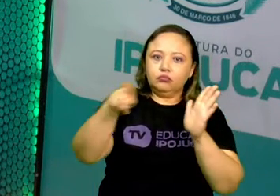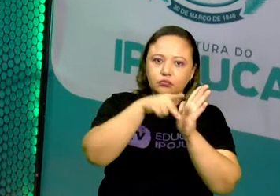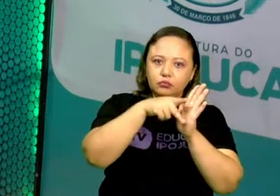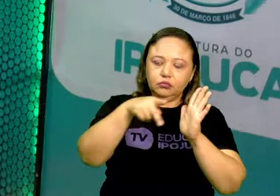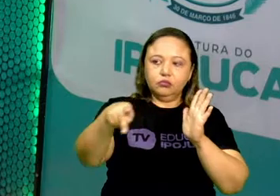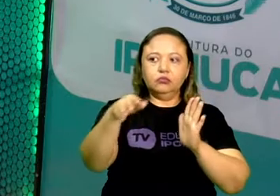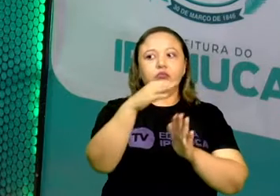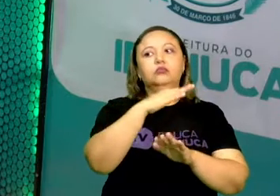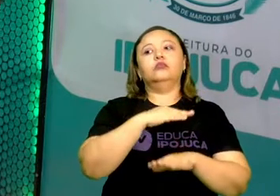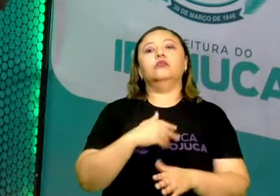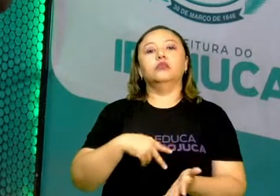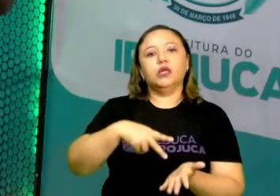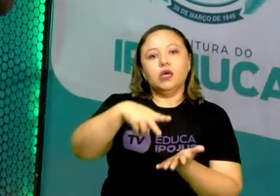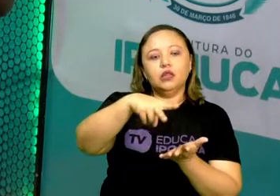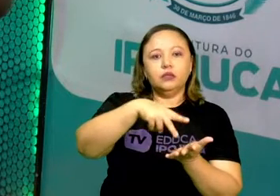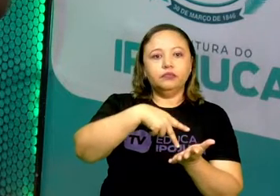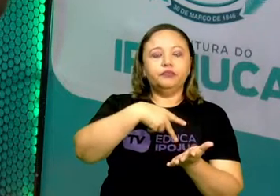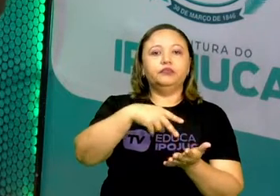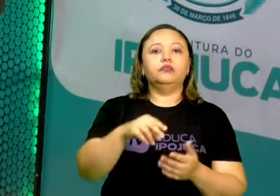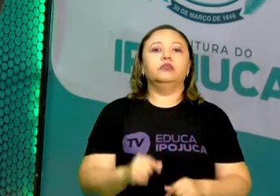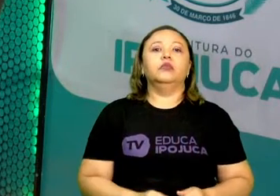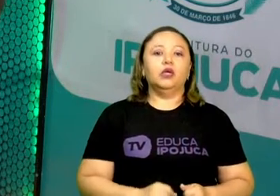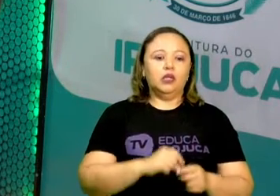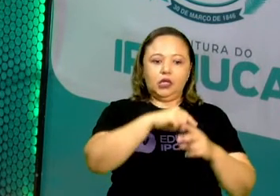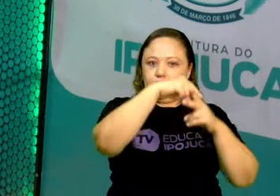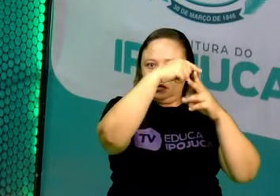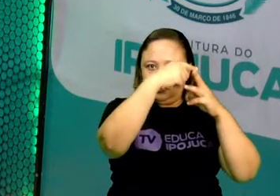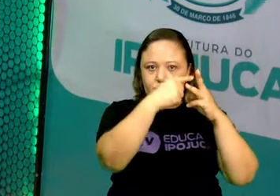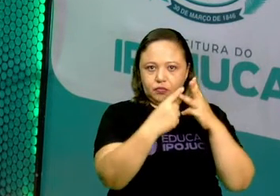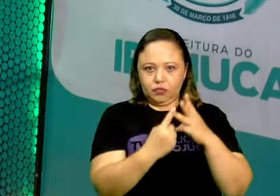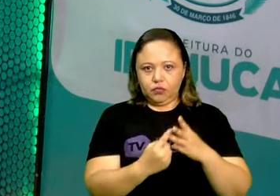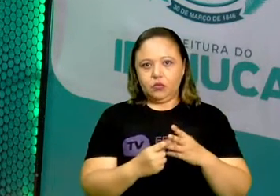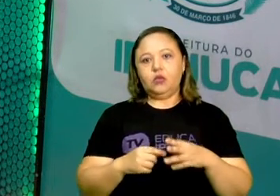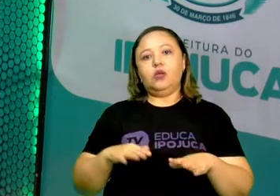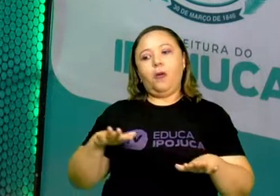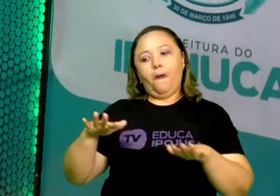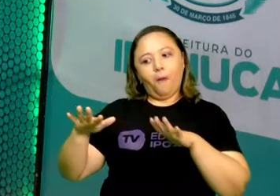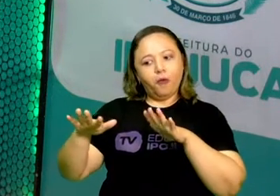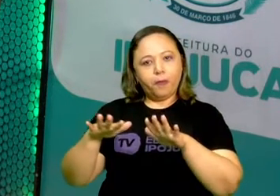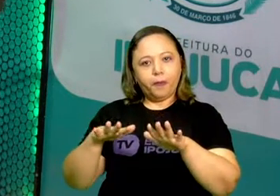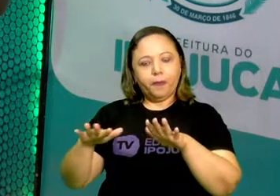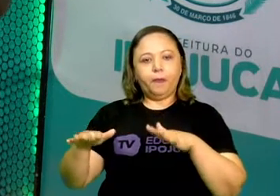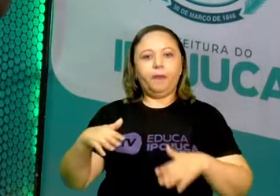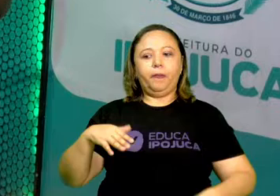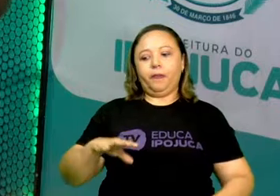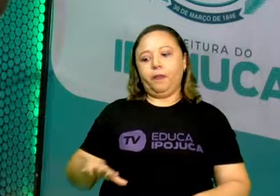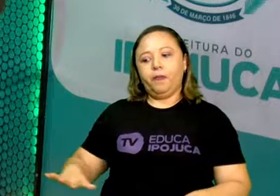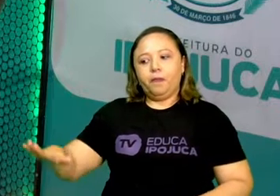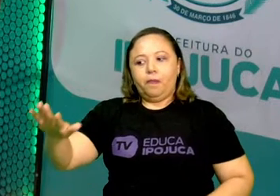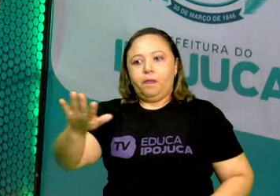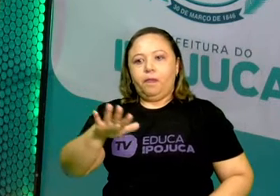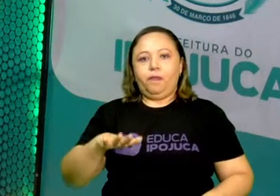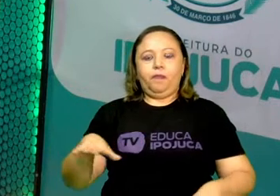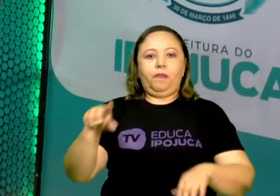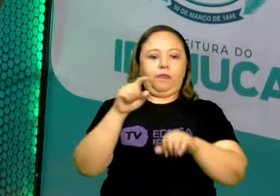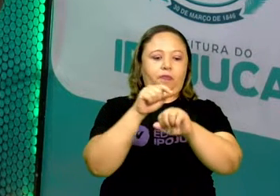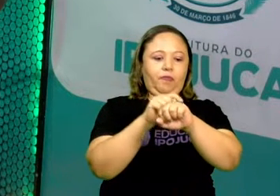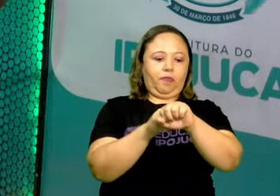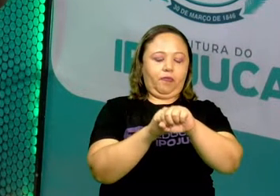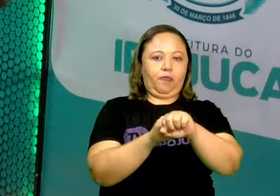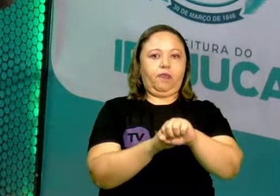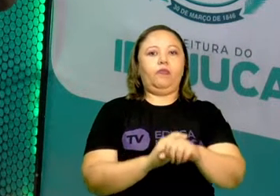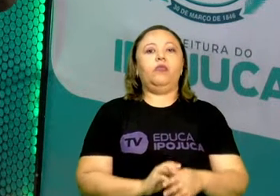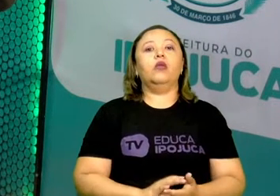dança. Então, existem três tipos de elementos. Movimento, espaço e o tempo.